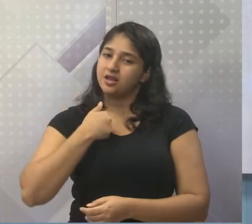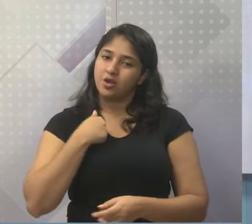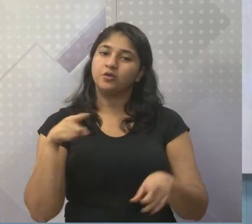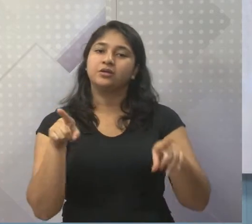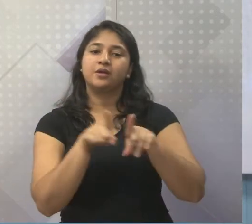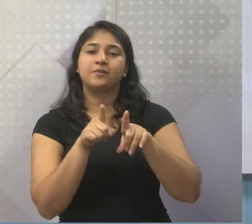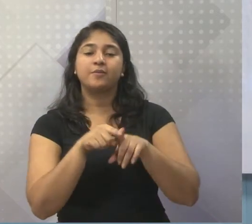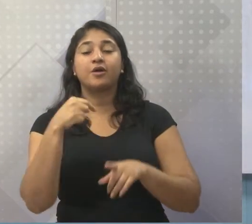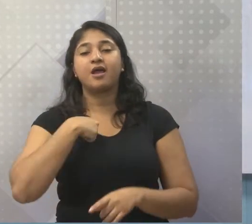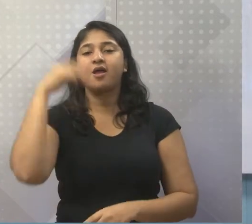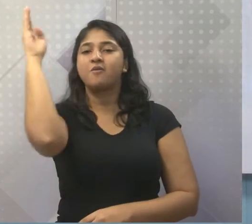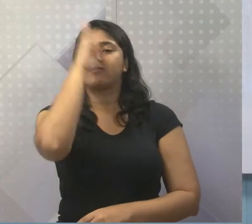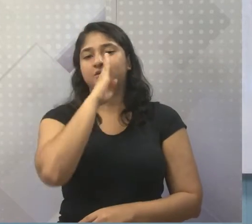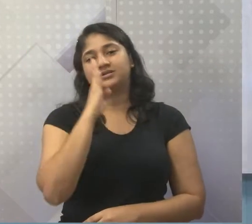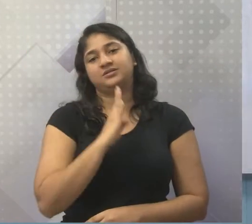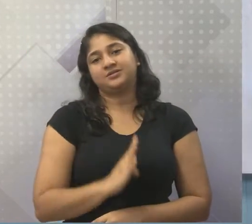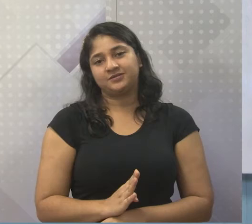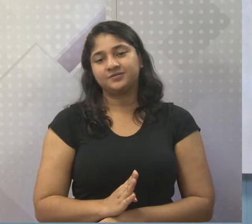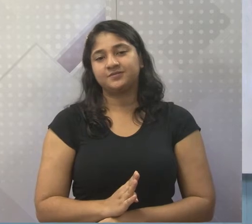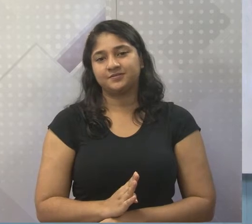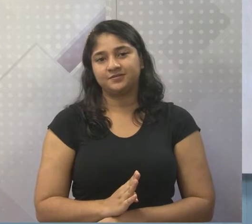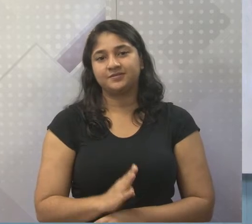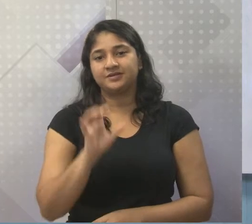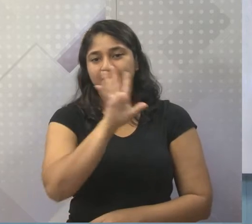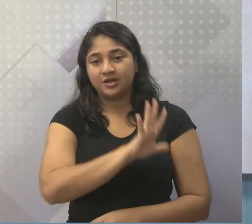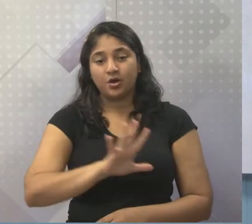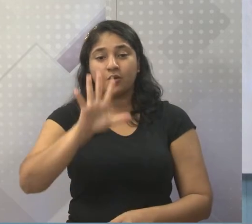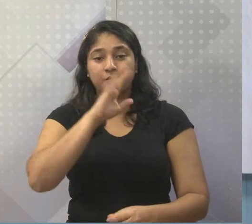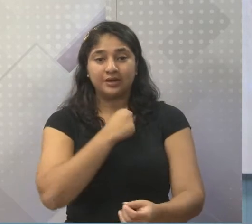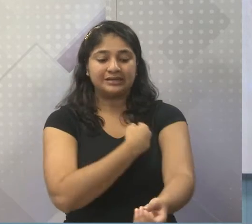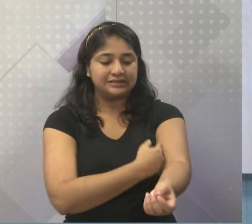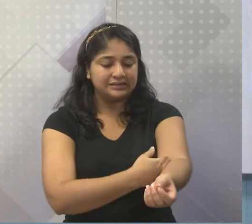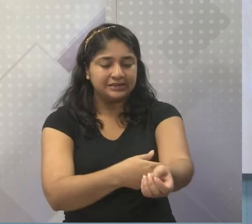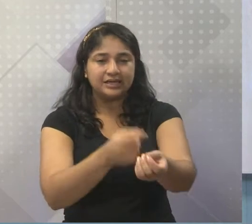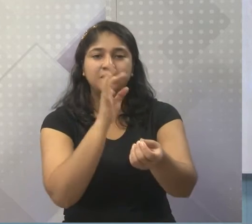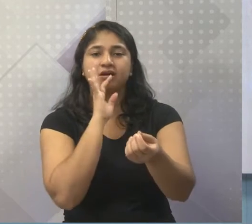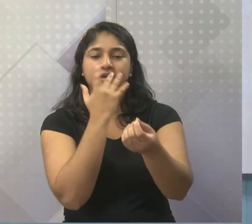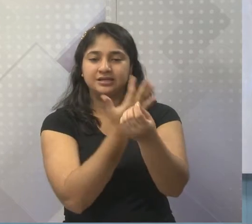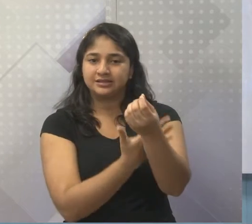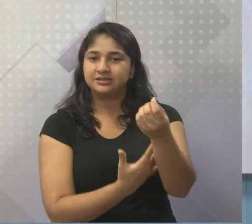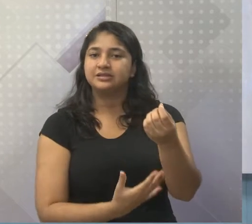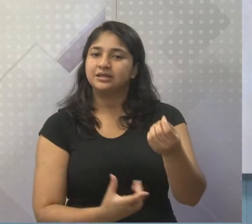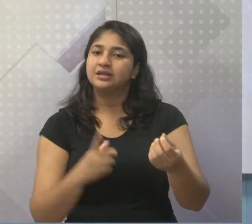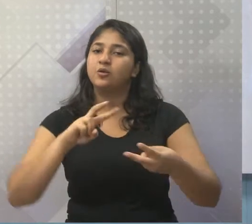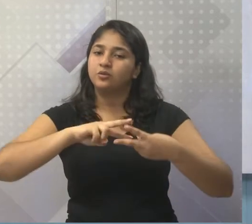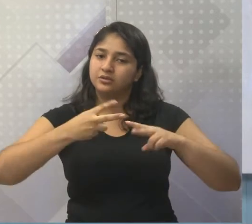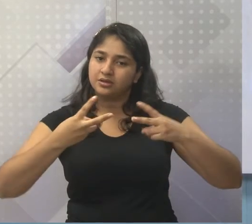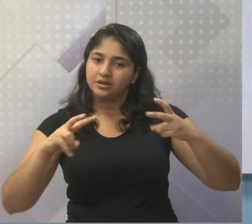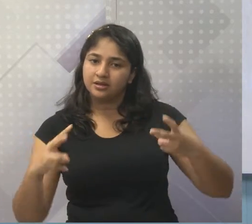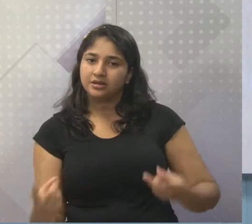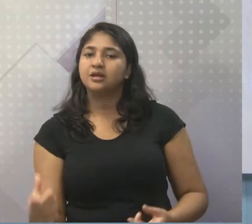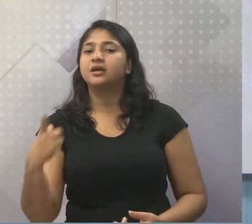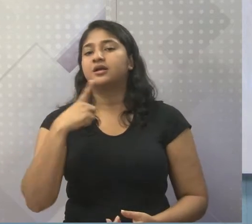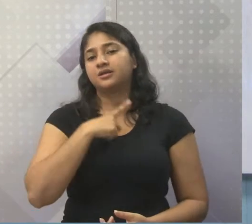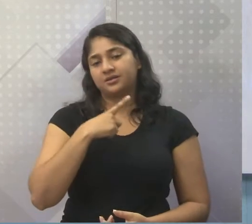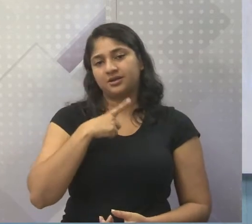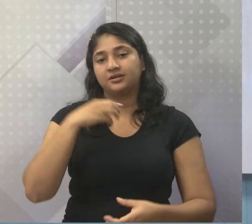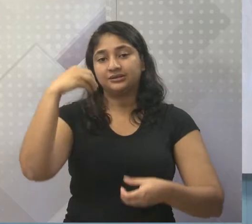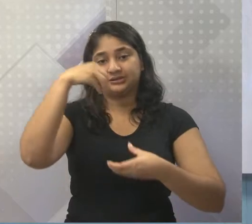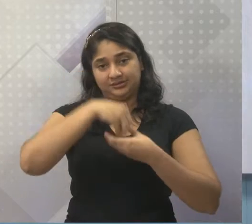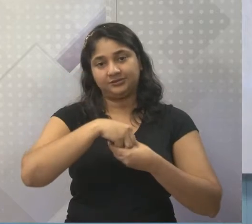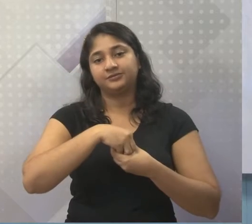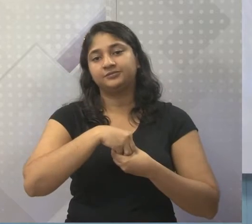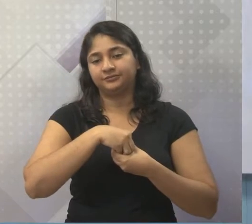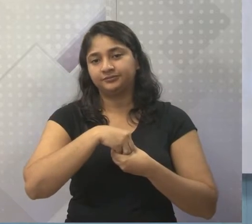Por quê? Porque eu sou brasileira, então eu tenho no meu sangue o DNA ou um pouco do DNA.